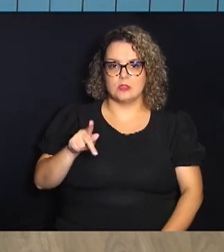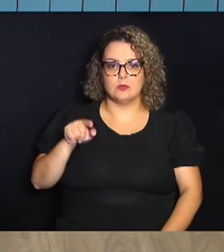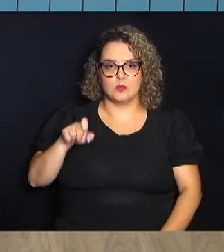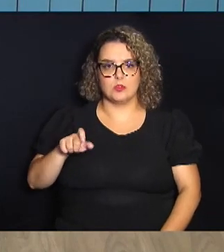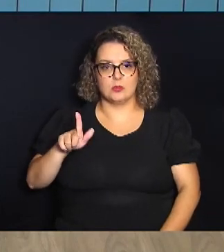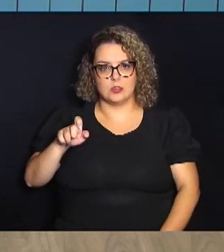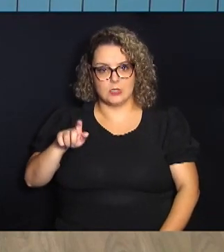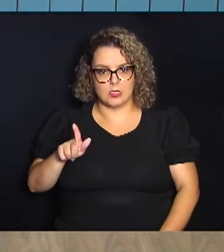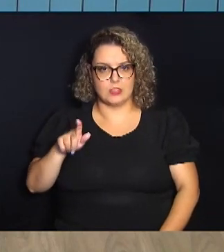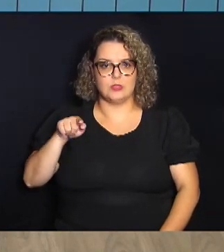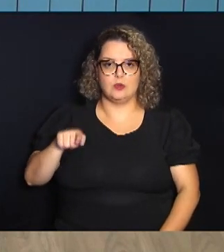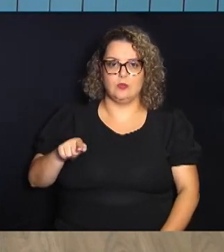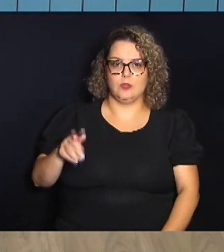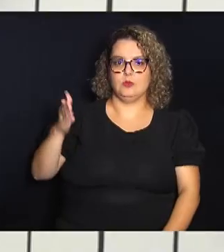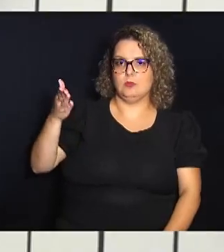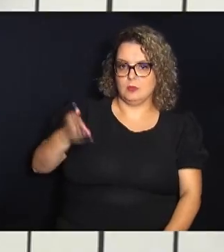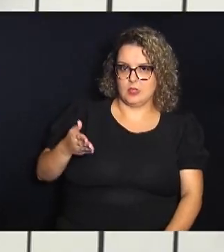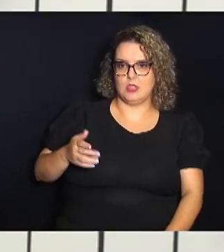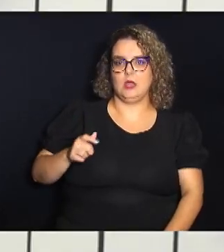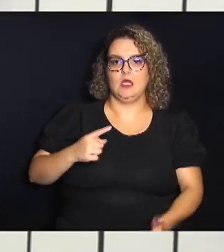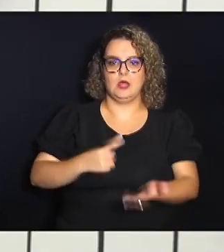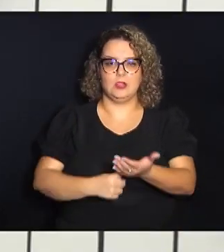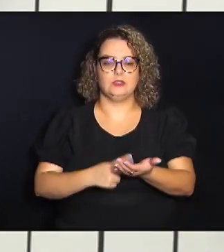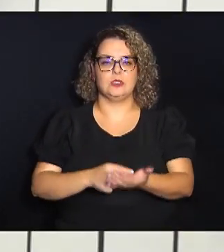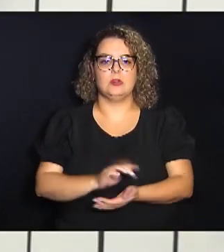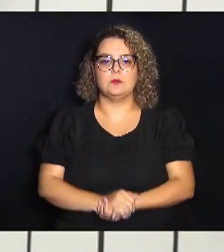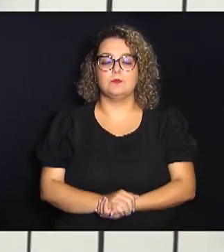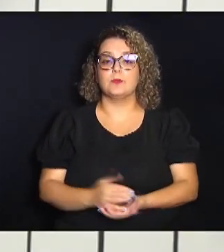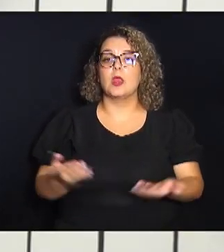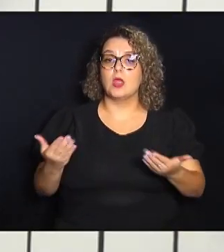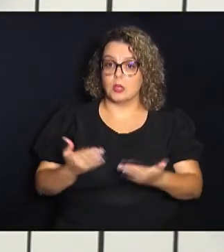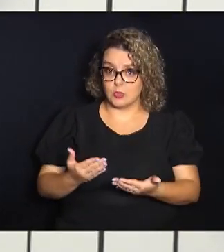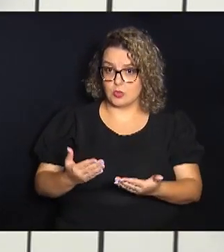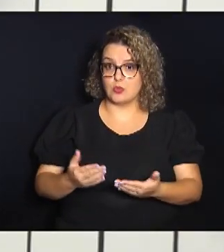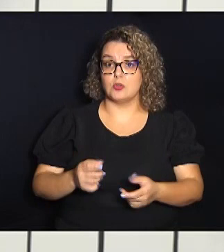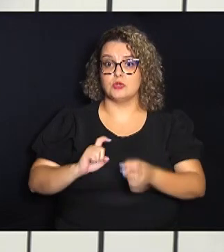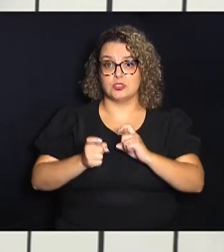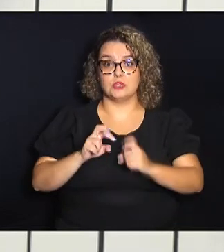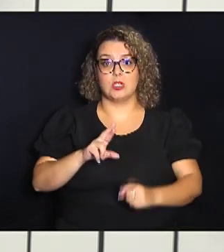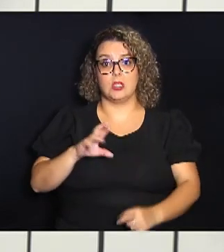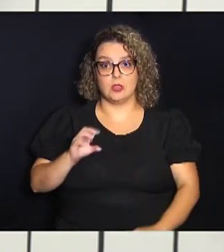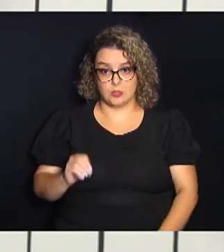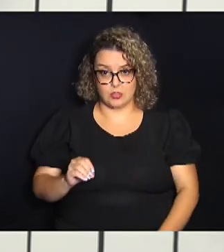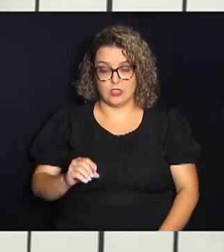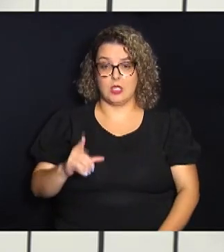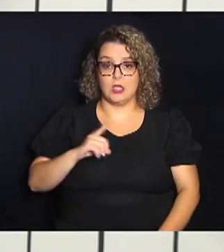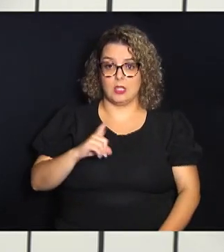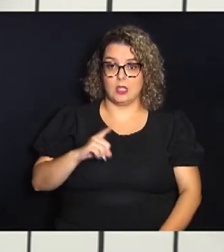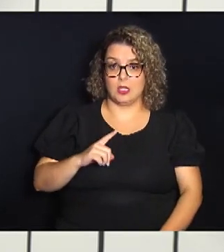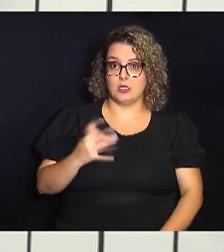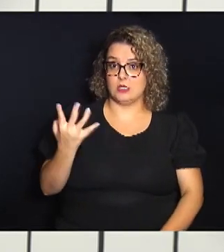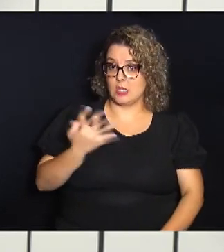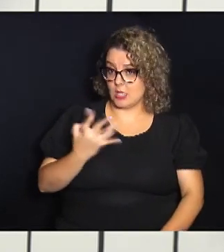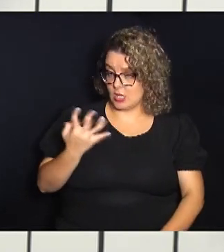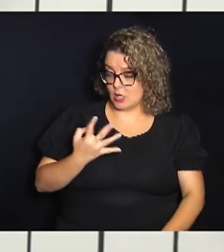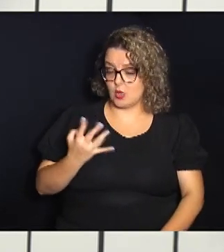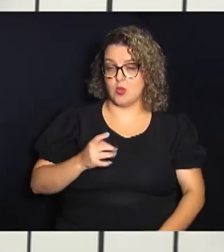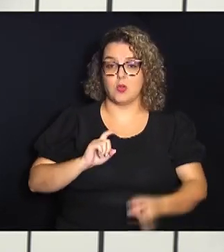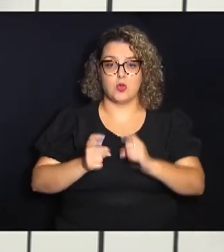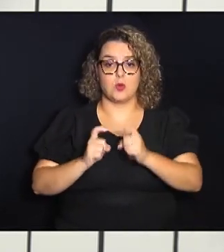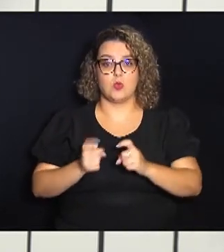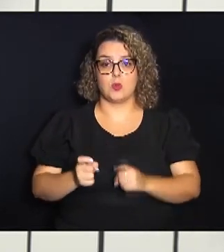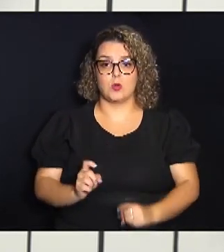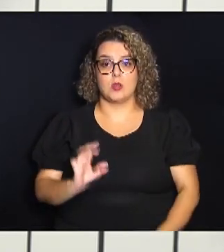.br barra agenda. Olha só, hoje é dia de reunião ordinária, nós temos aí a quarta reunião que